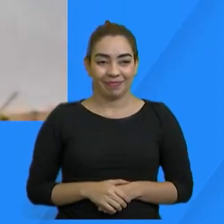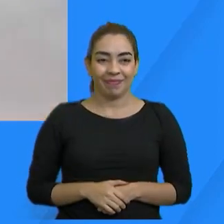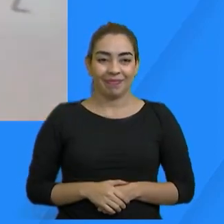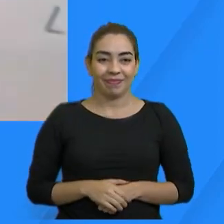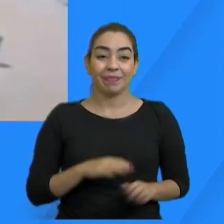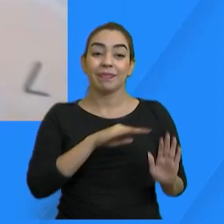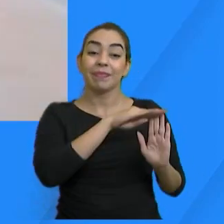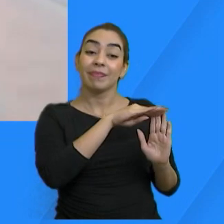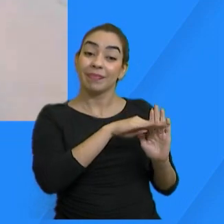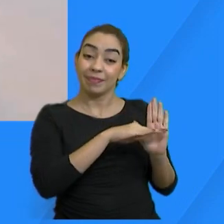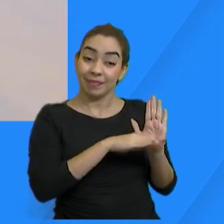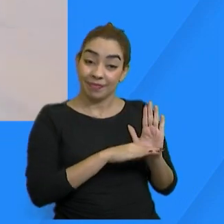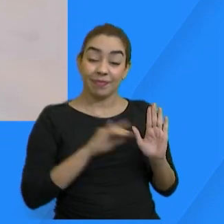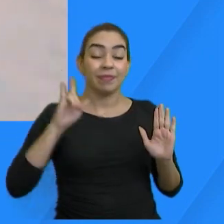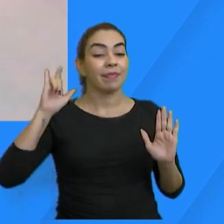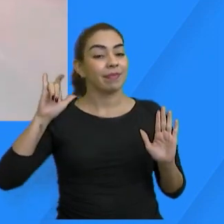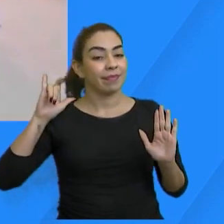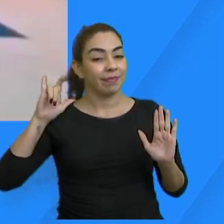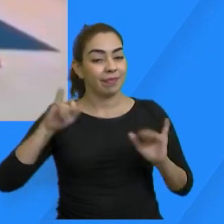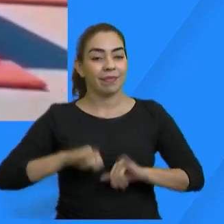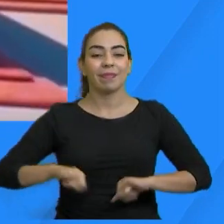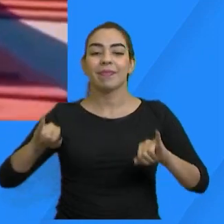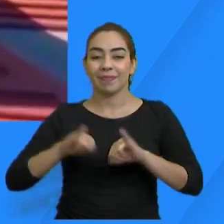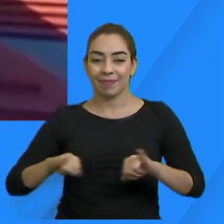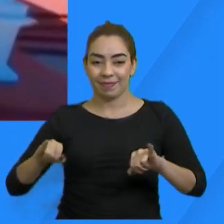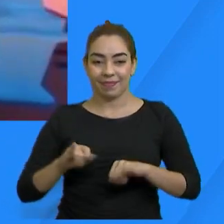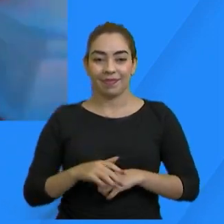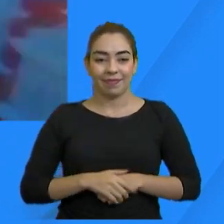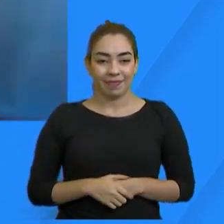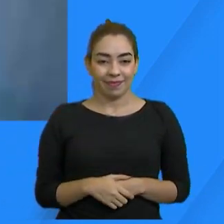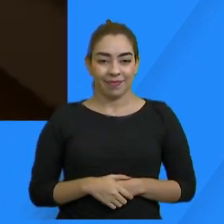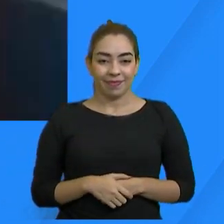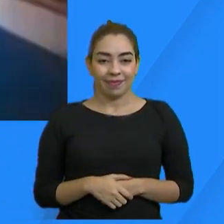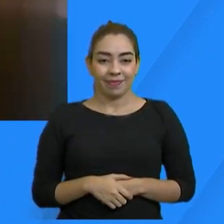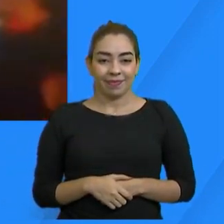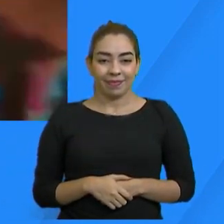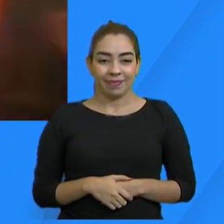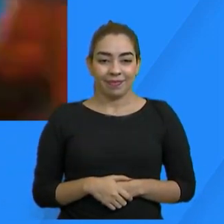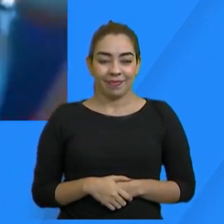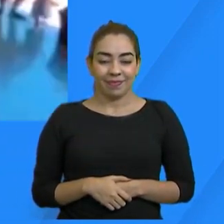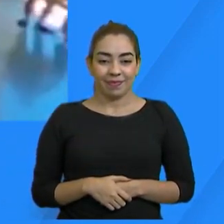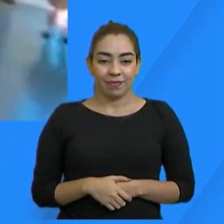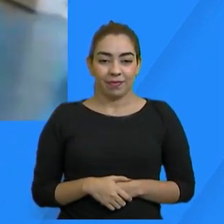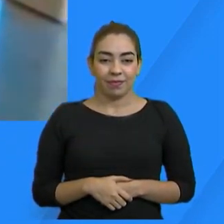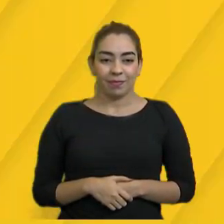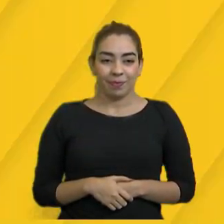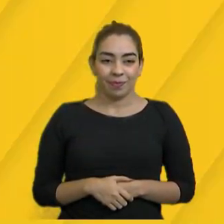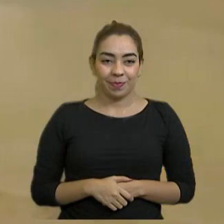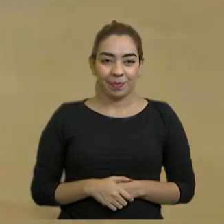programação é postada no Instagram, arroba estaçãodasartes.ce. É para todo mundo curtir.